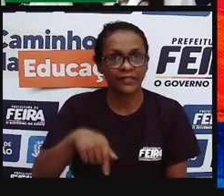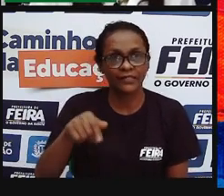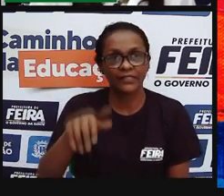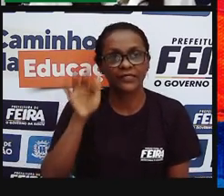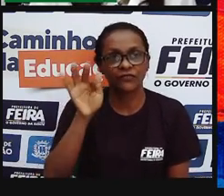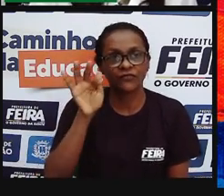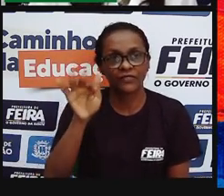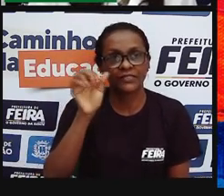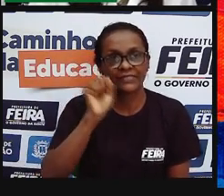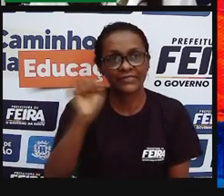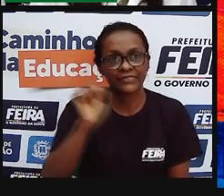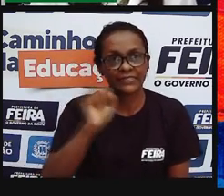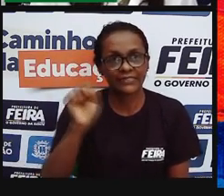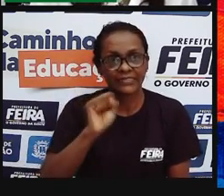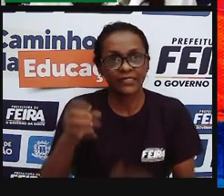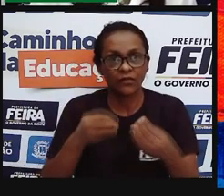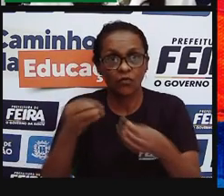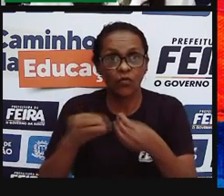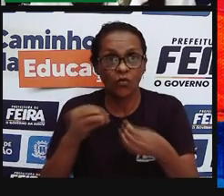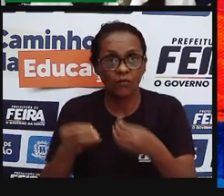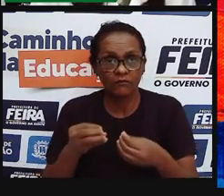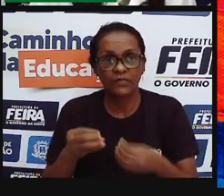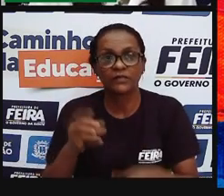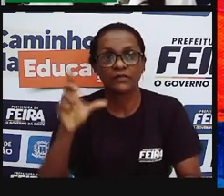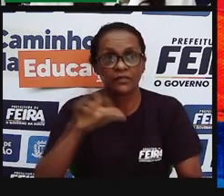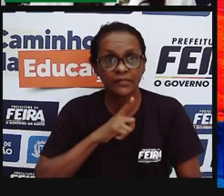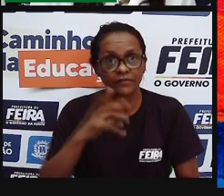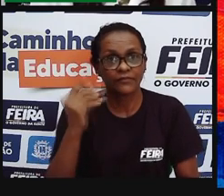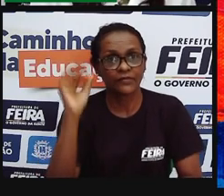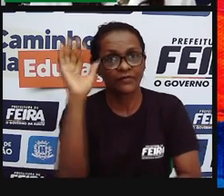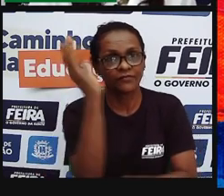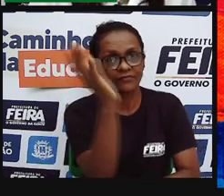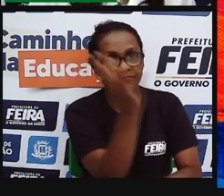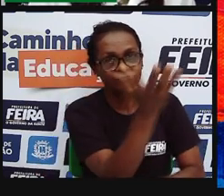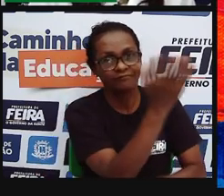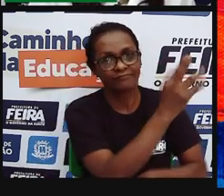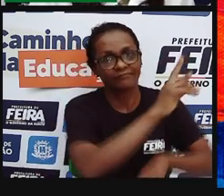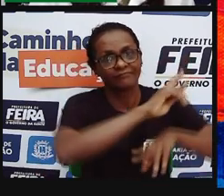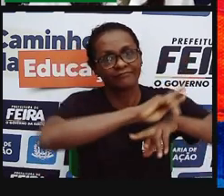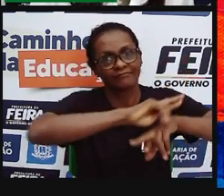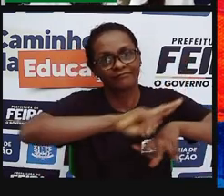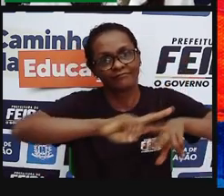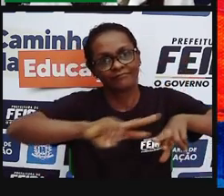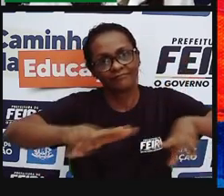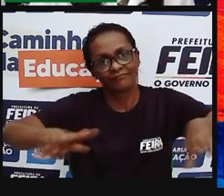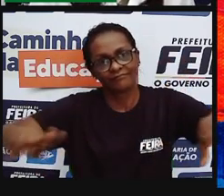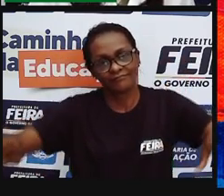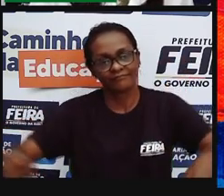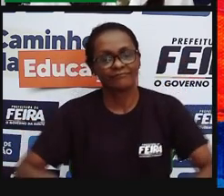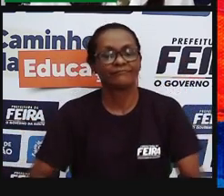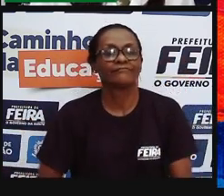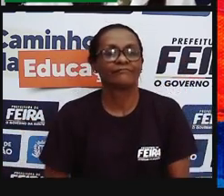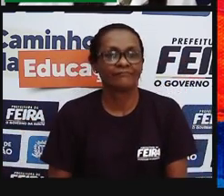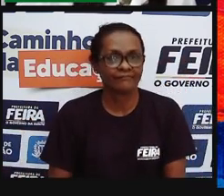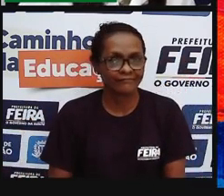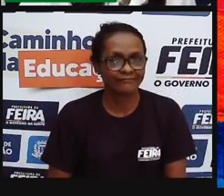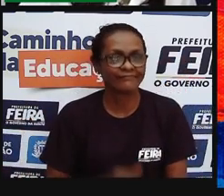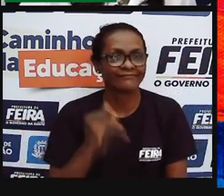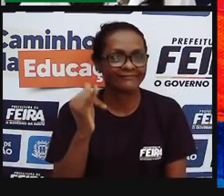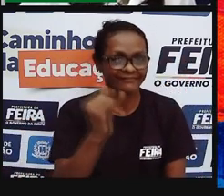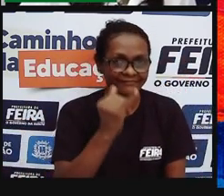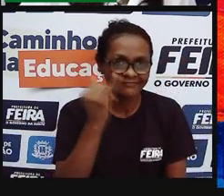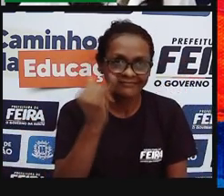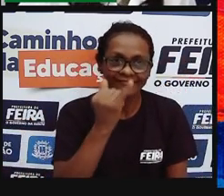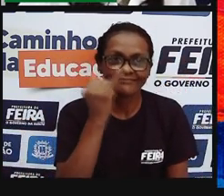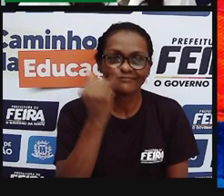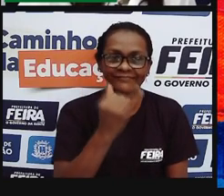entre a Mata Atlântica e a Catinga, mas que tem muitas características dessa Catinga, né? Não